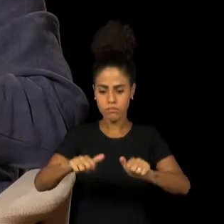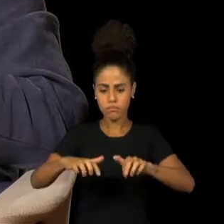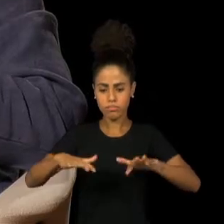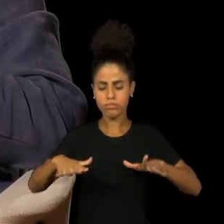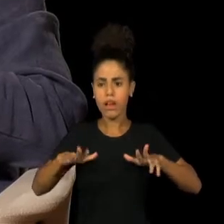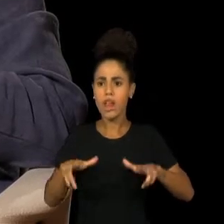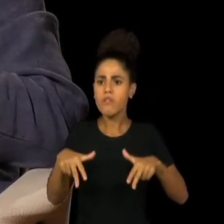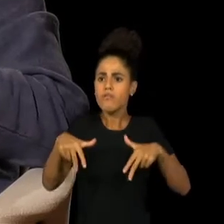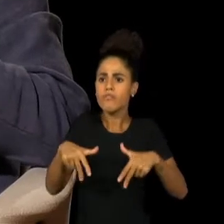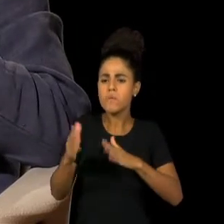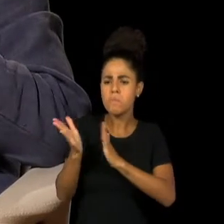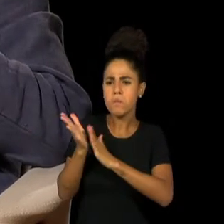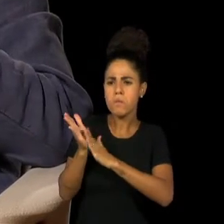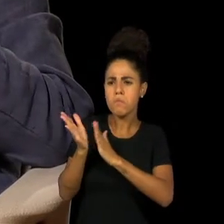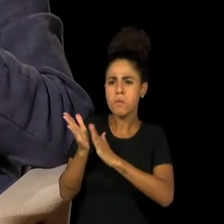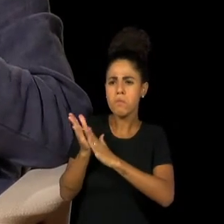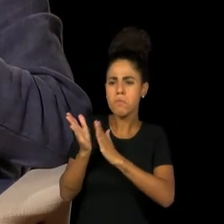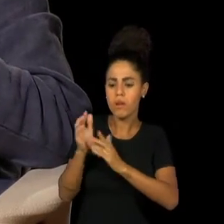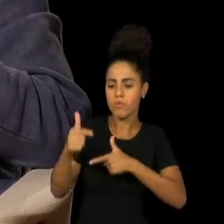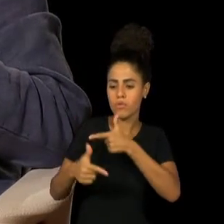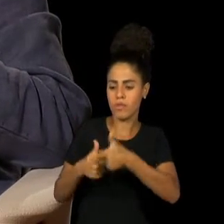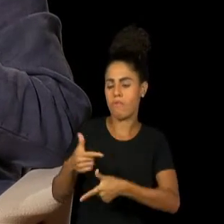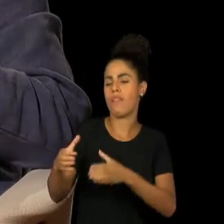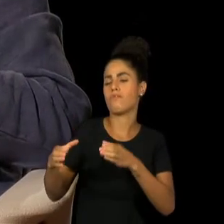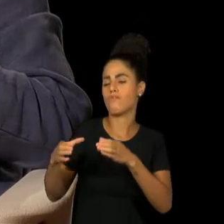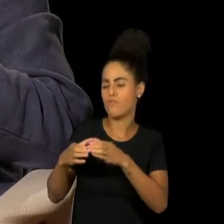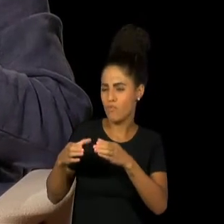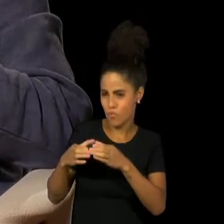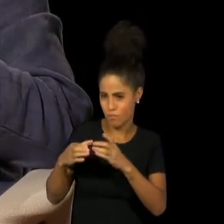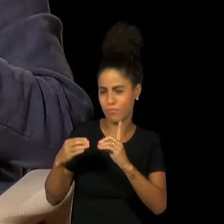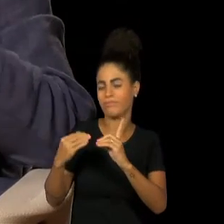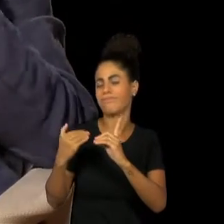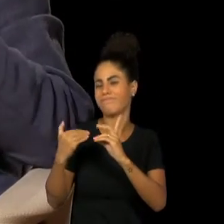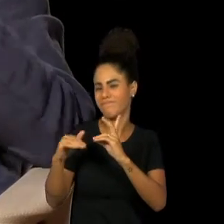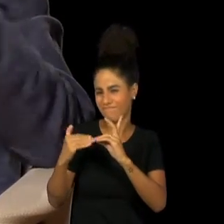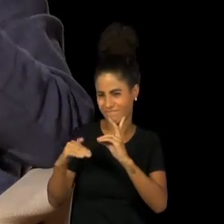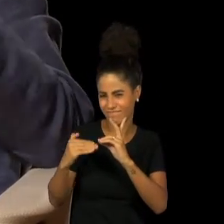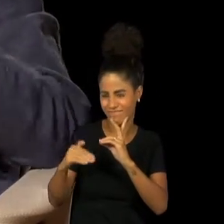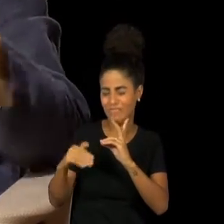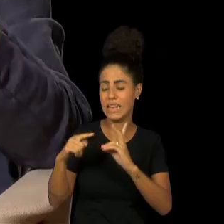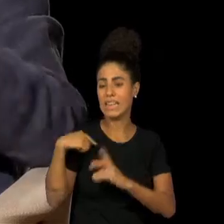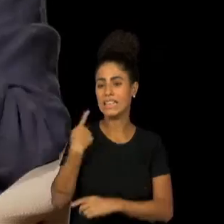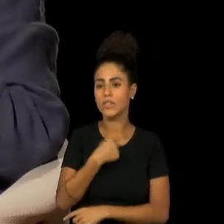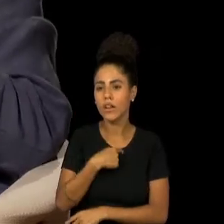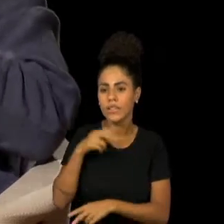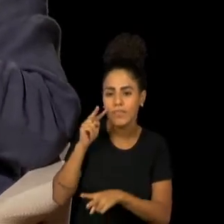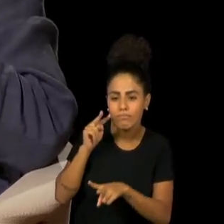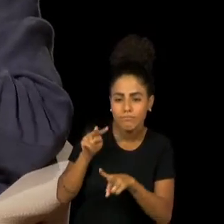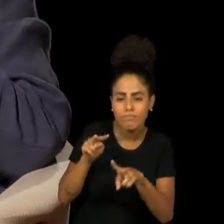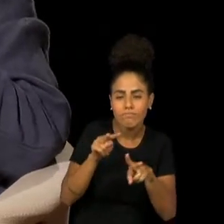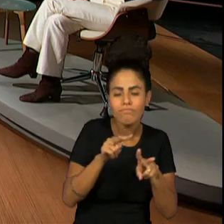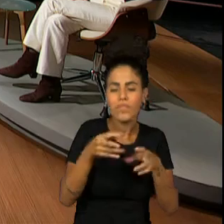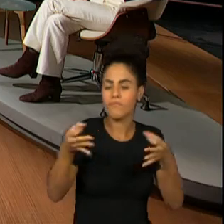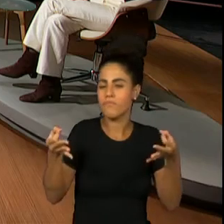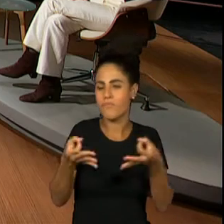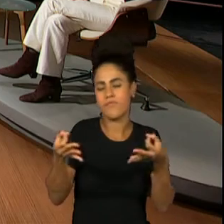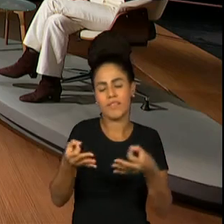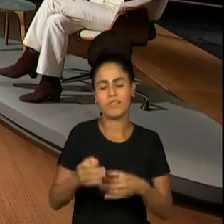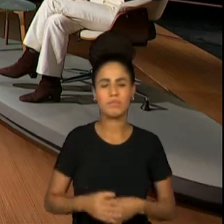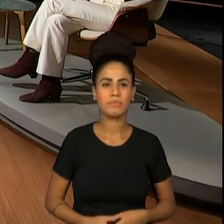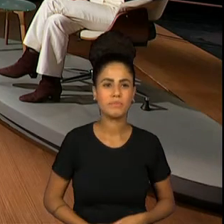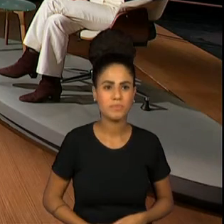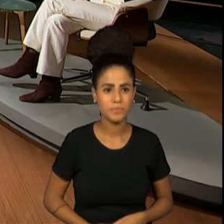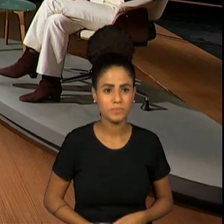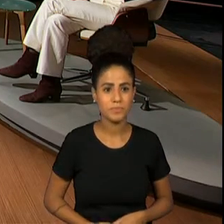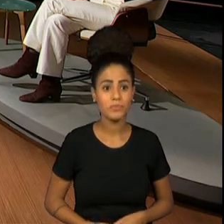o trabalho do Macunaíma, do Antônio Esfilho, apenas com um roteiro. gente, nós